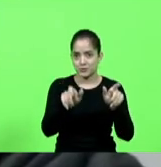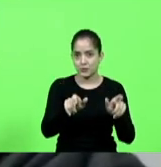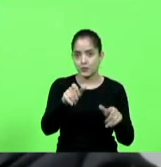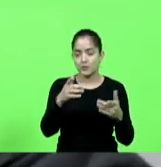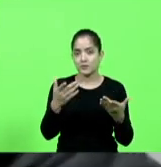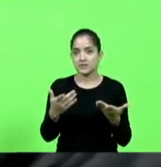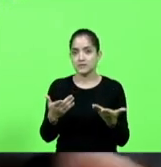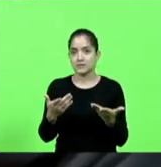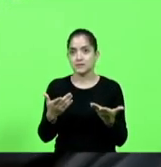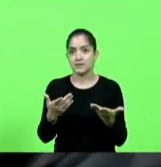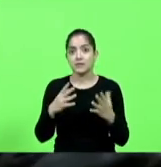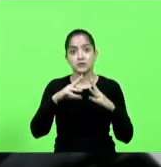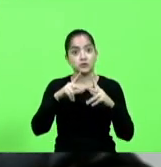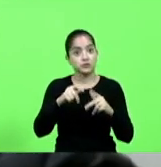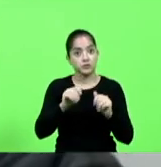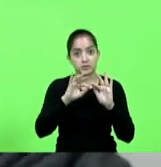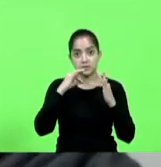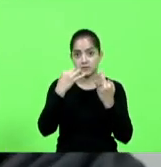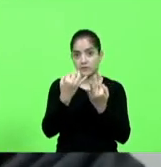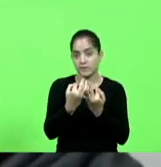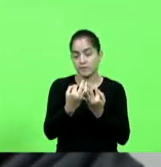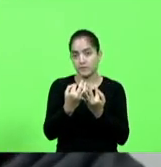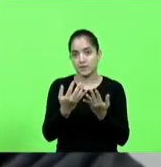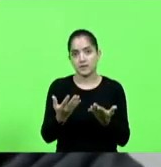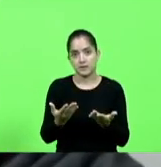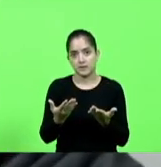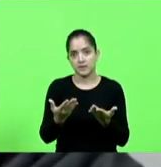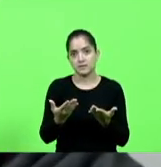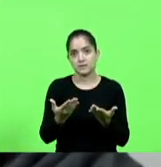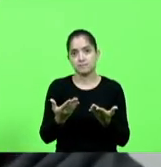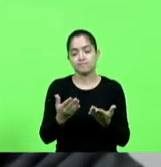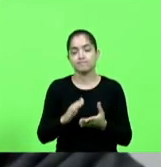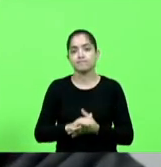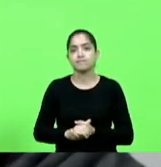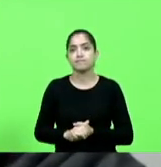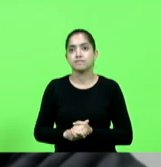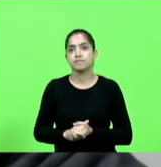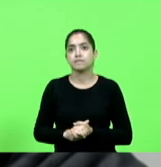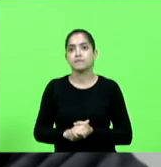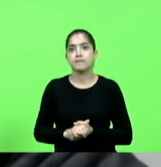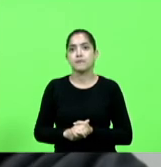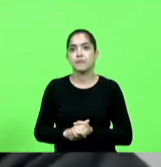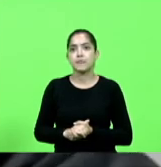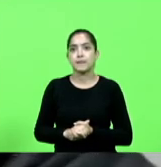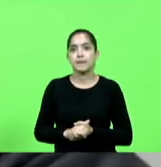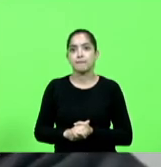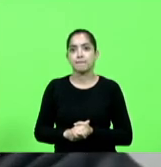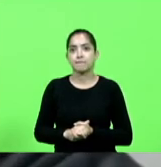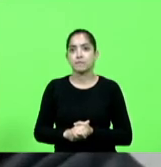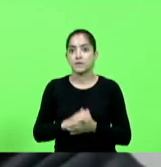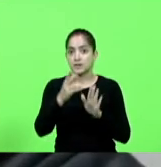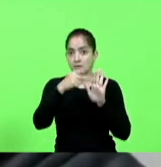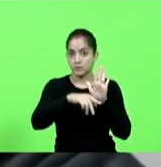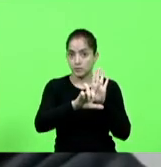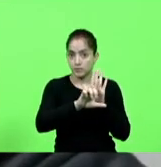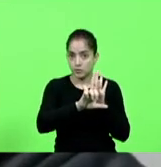de todas as famílias de nossa sociedade é um projeto